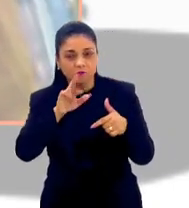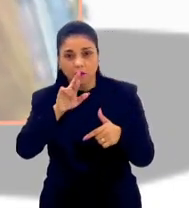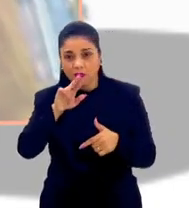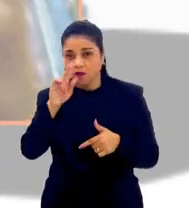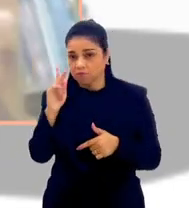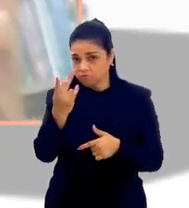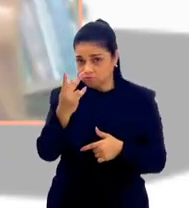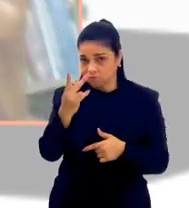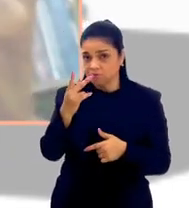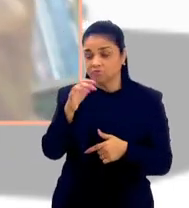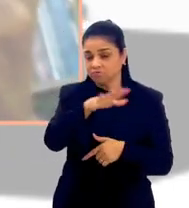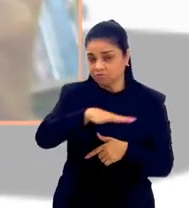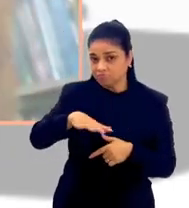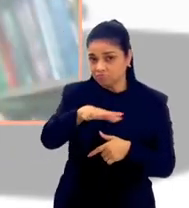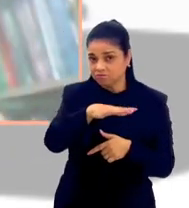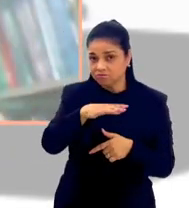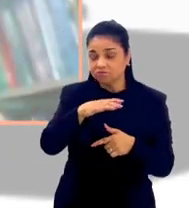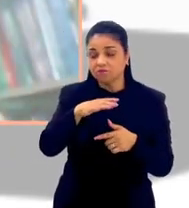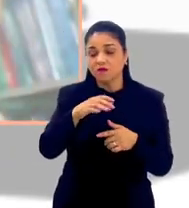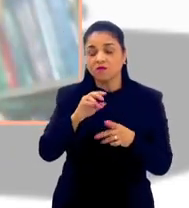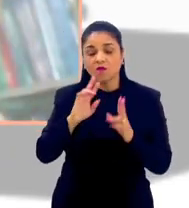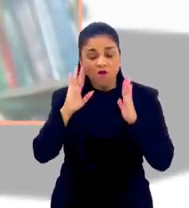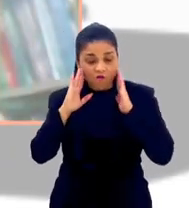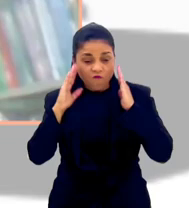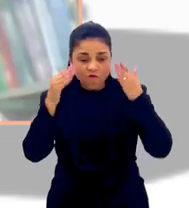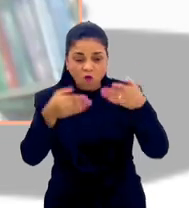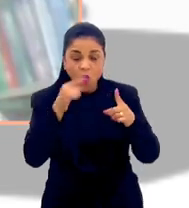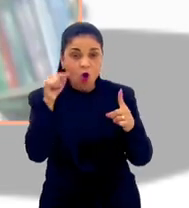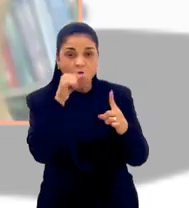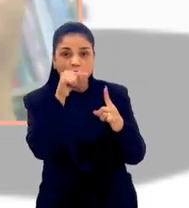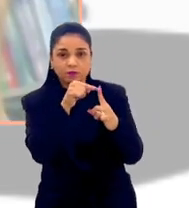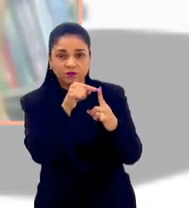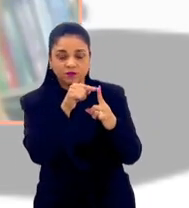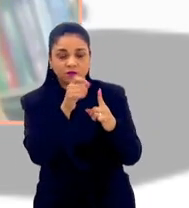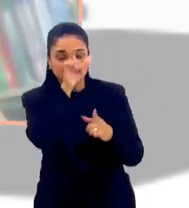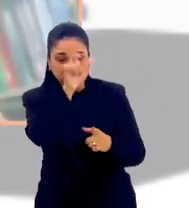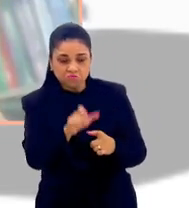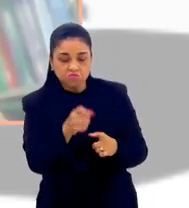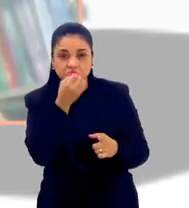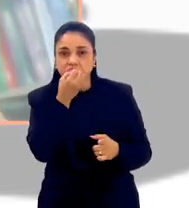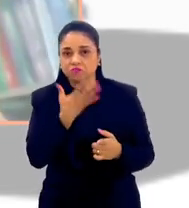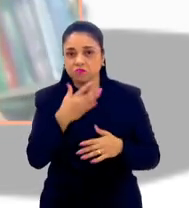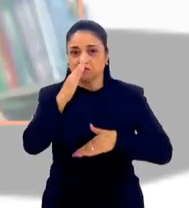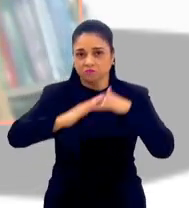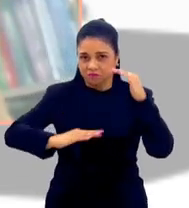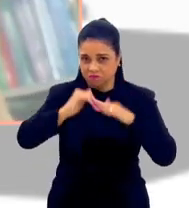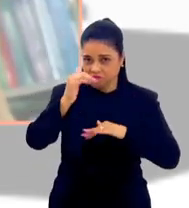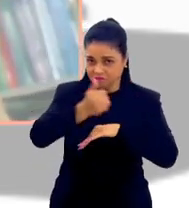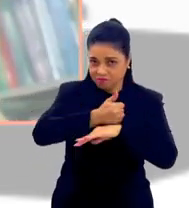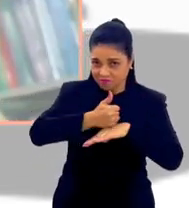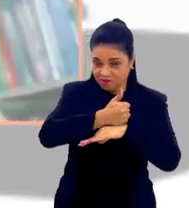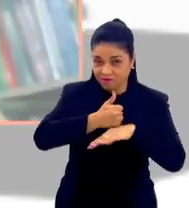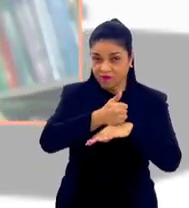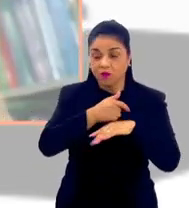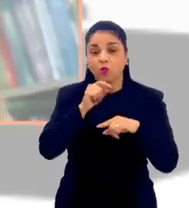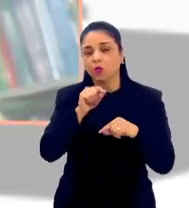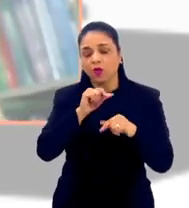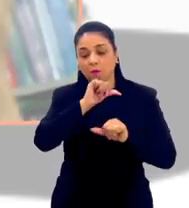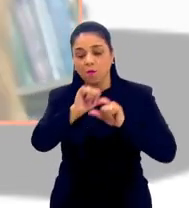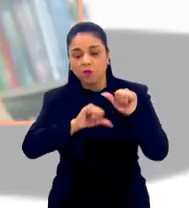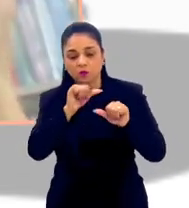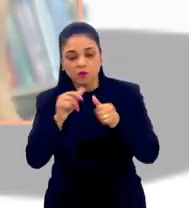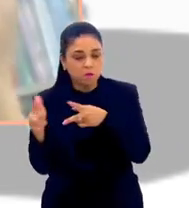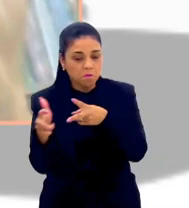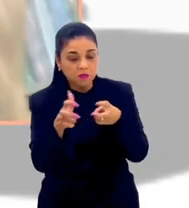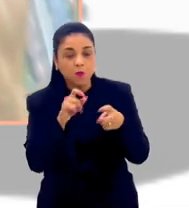das áreas de RH voltado para o bem-estar. Eu acho que a grande mudança que a gente começa a enxergar, principalmente